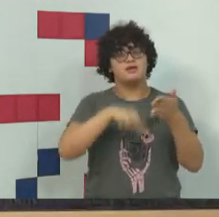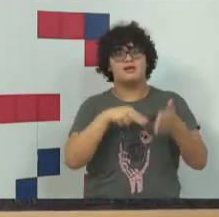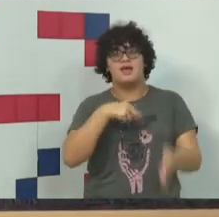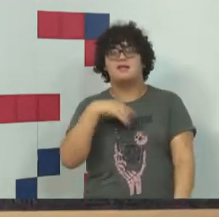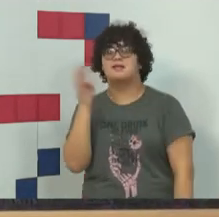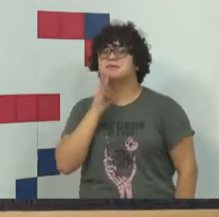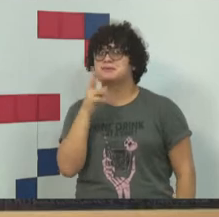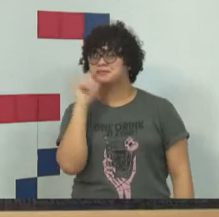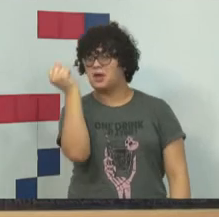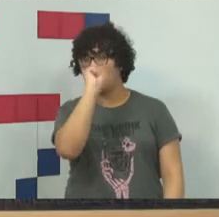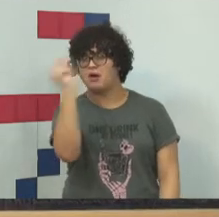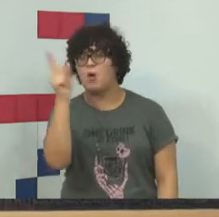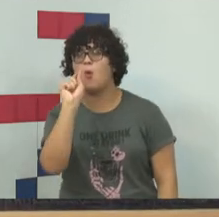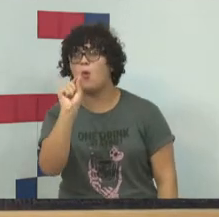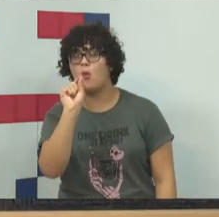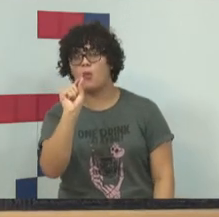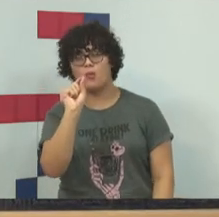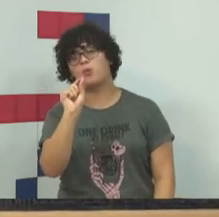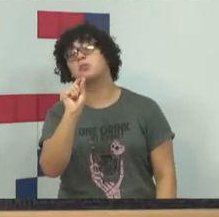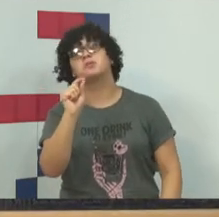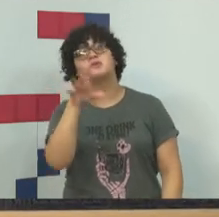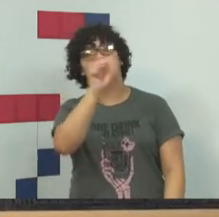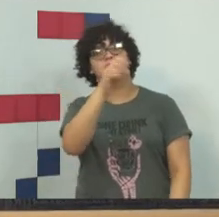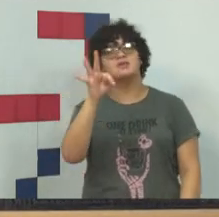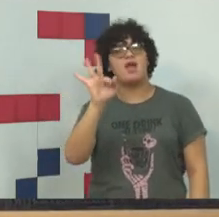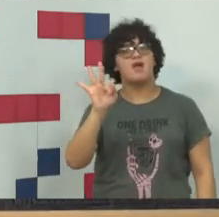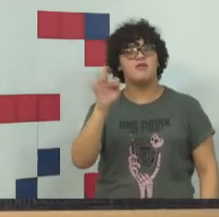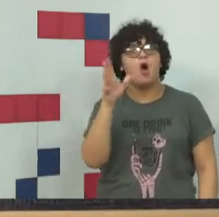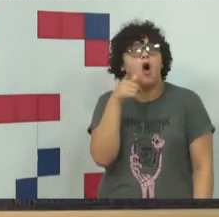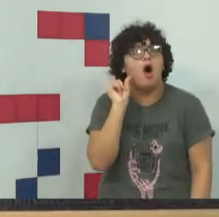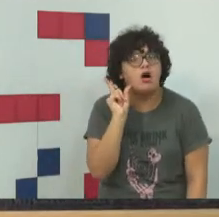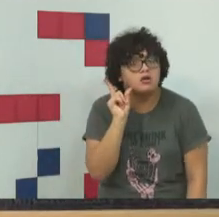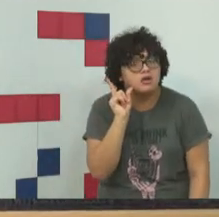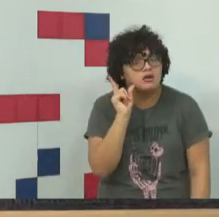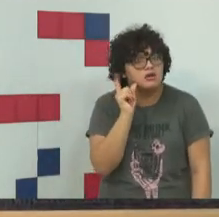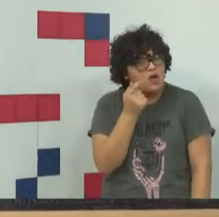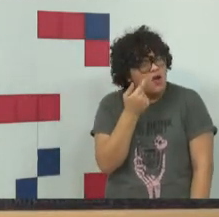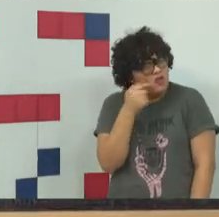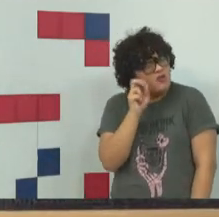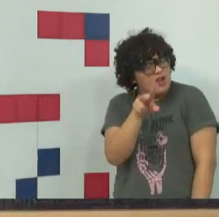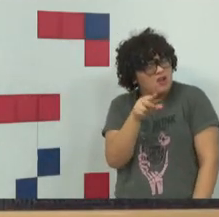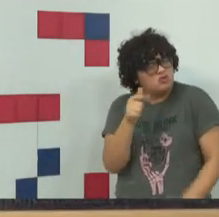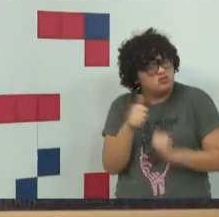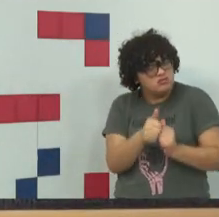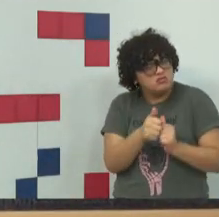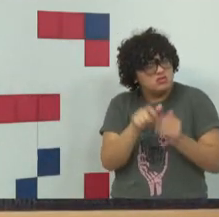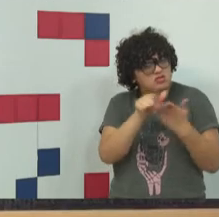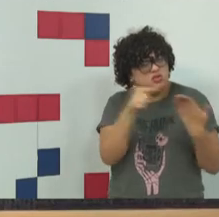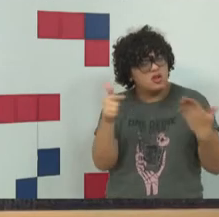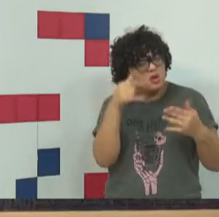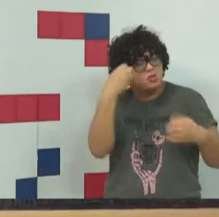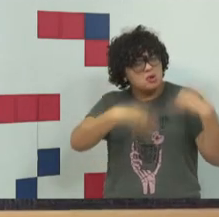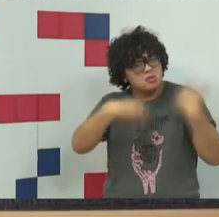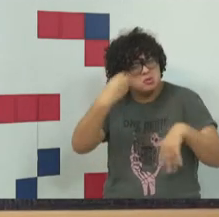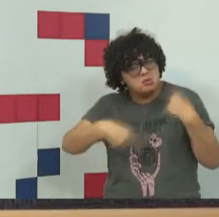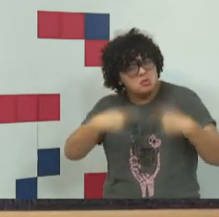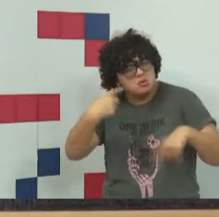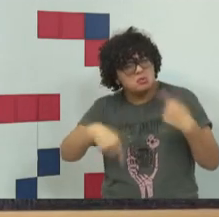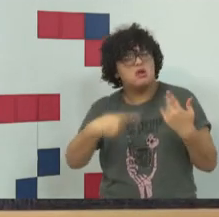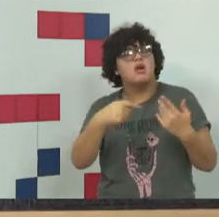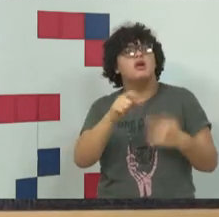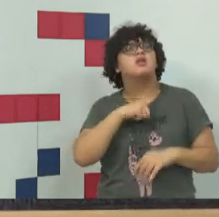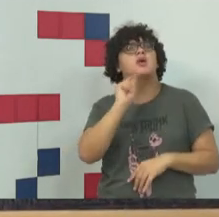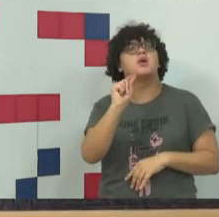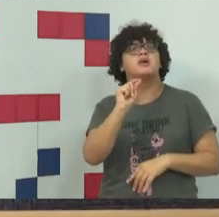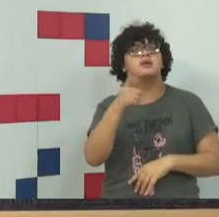sensacional. O STF ontem, não sei se vocês acompanharam, ontem ele fez